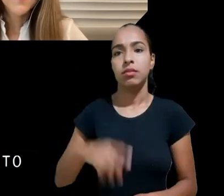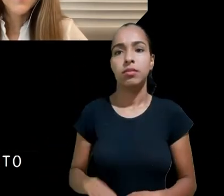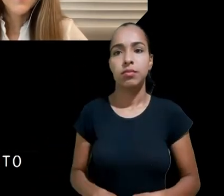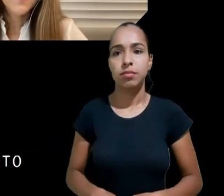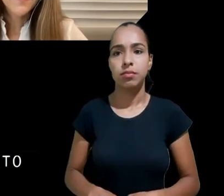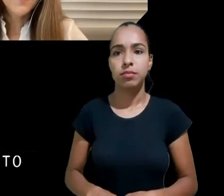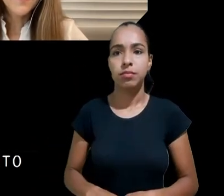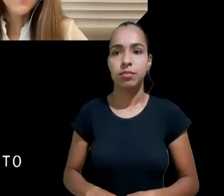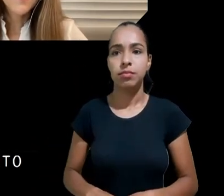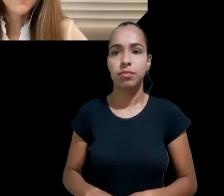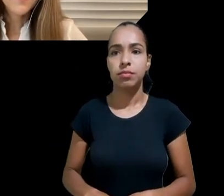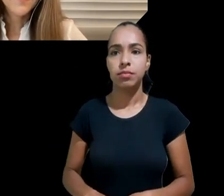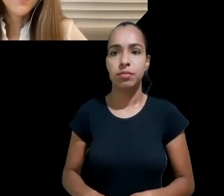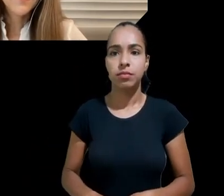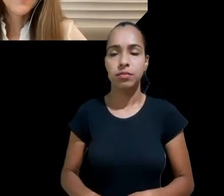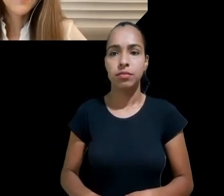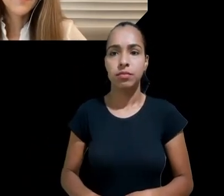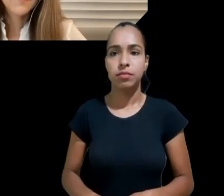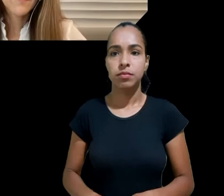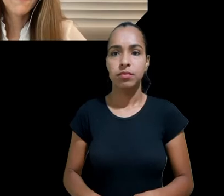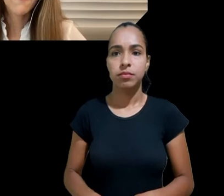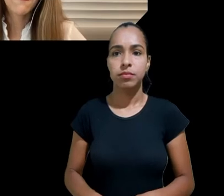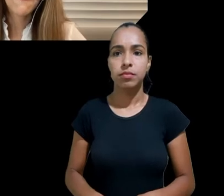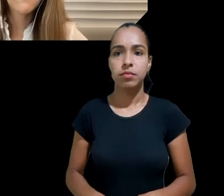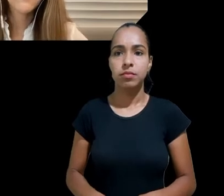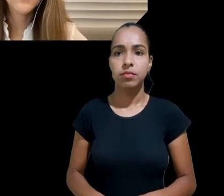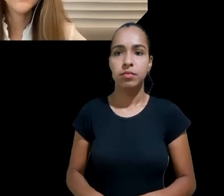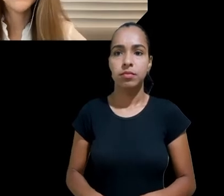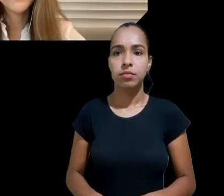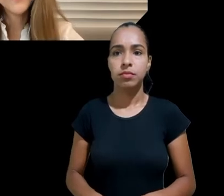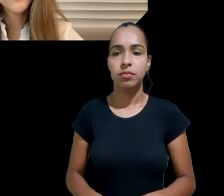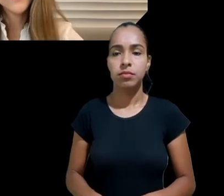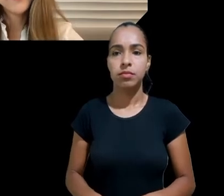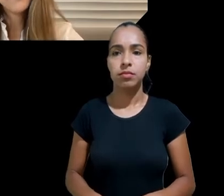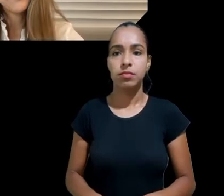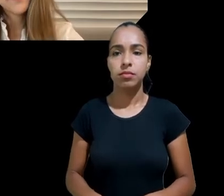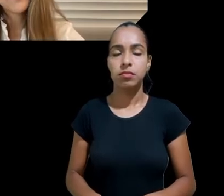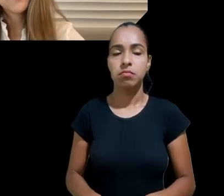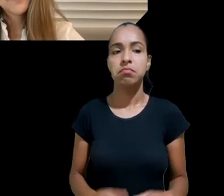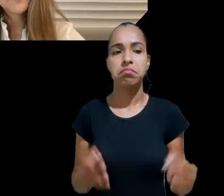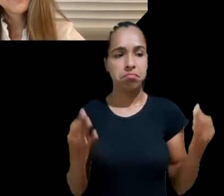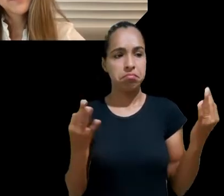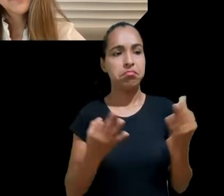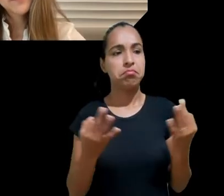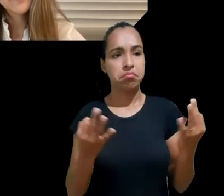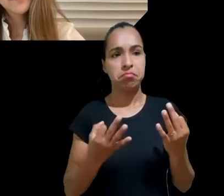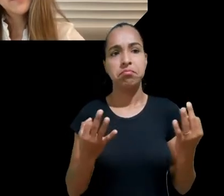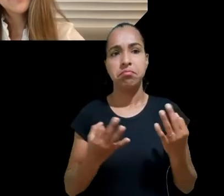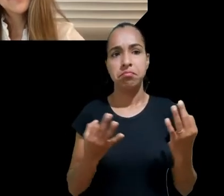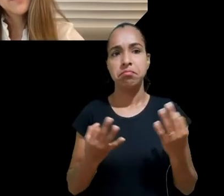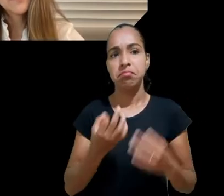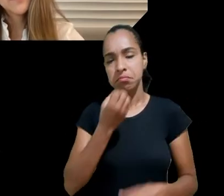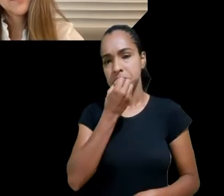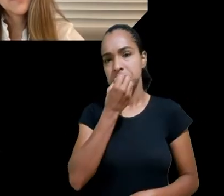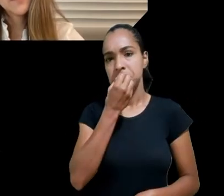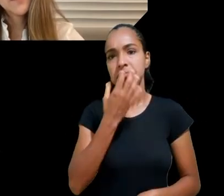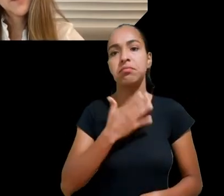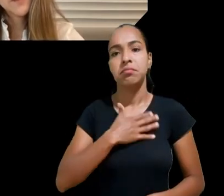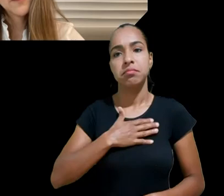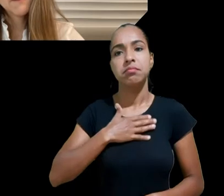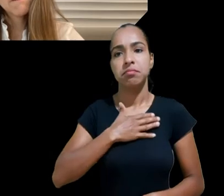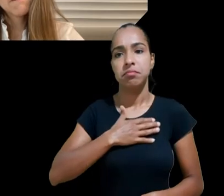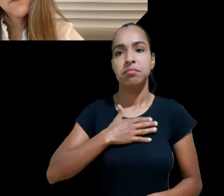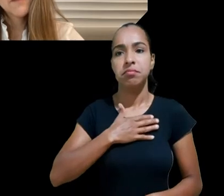Perfeito, Ana, concordado integralmente com o seu posicionamento, acho que é fundamental a gente pensar